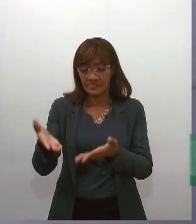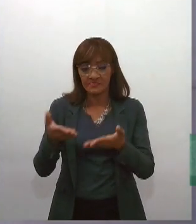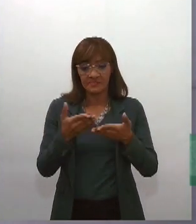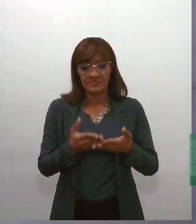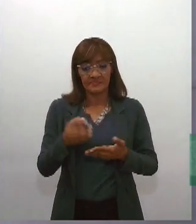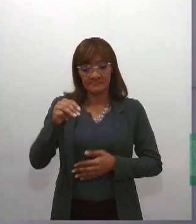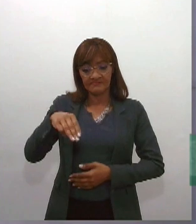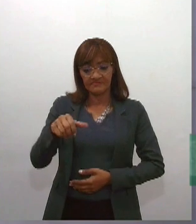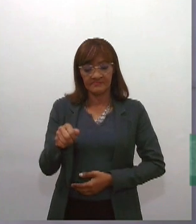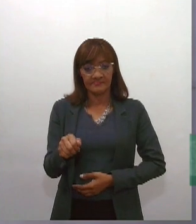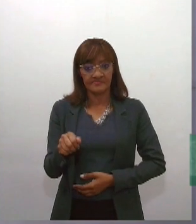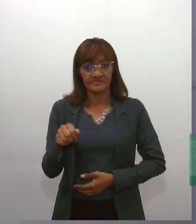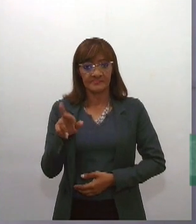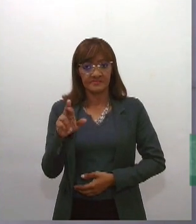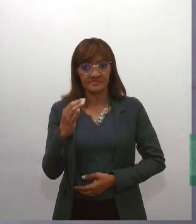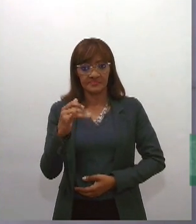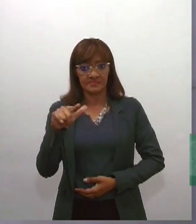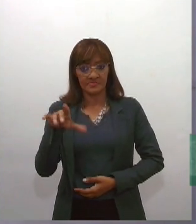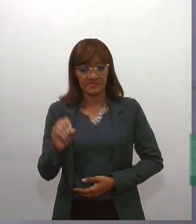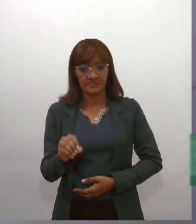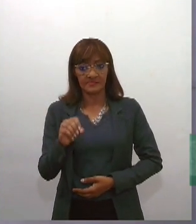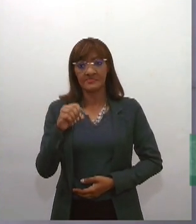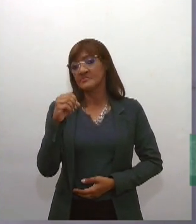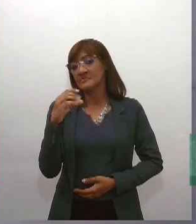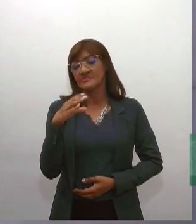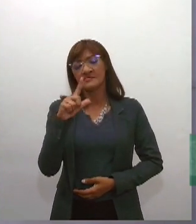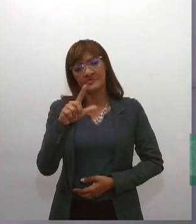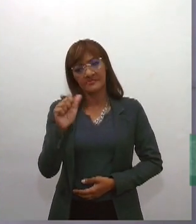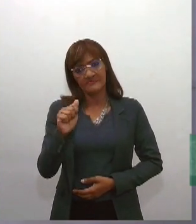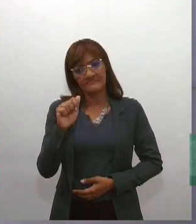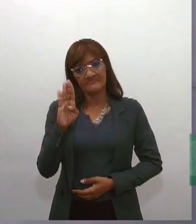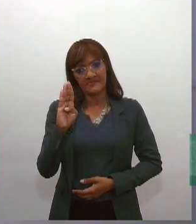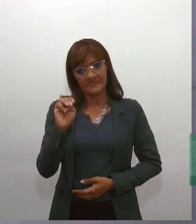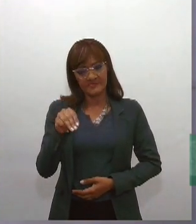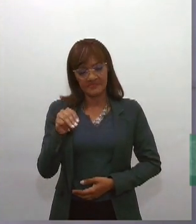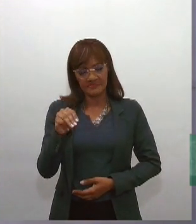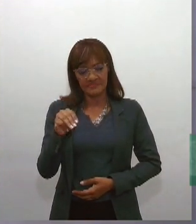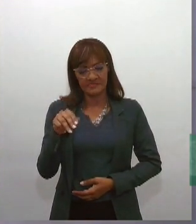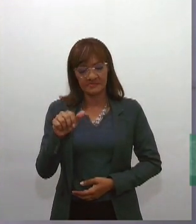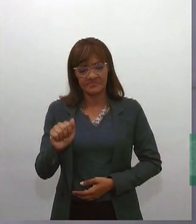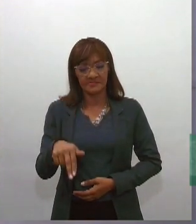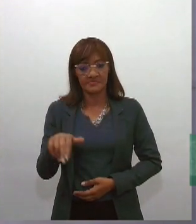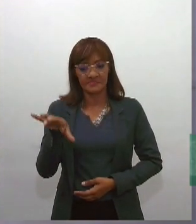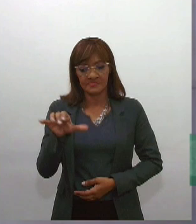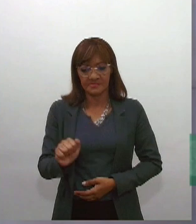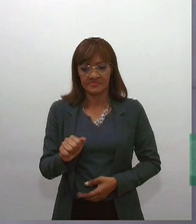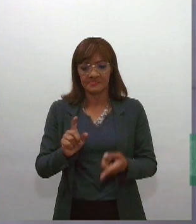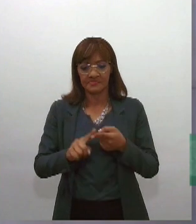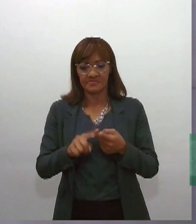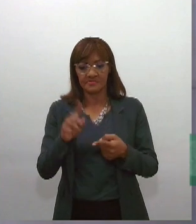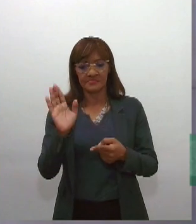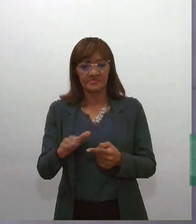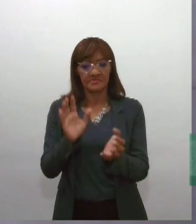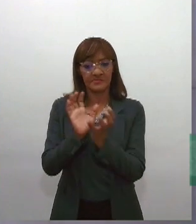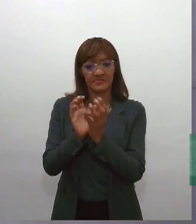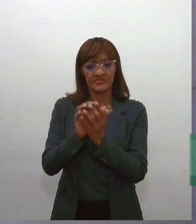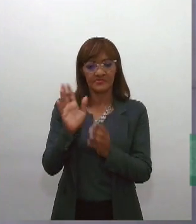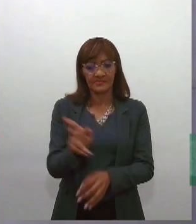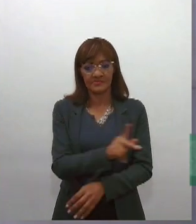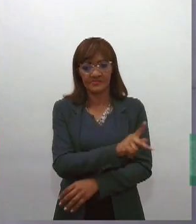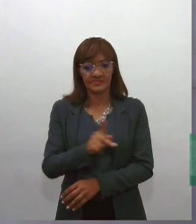professor de Direito Constitucional da Universidade Católica de Pernambuco e presidente da Comissão de Estudos